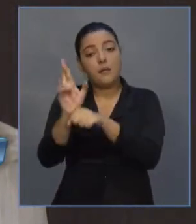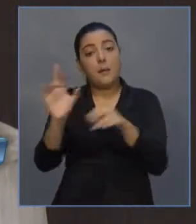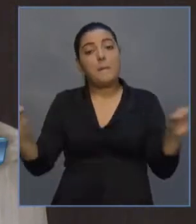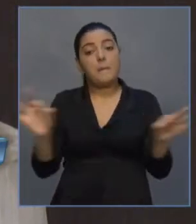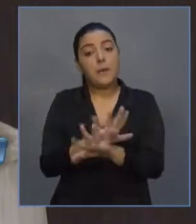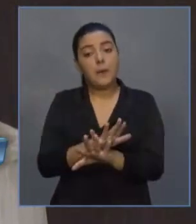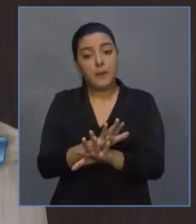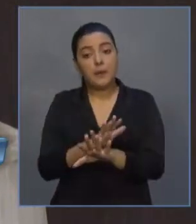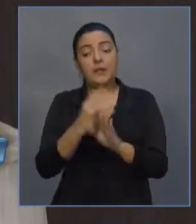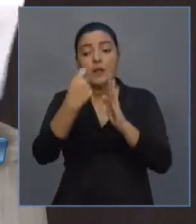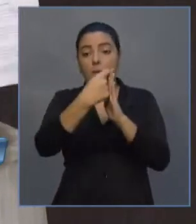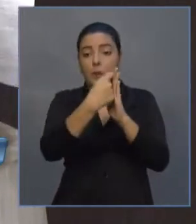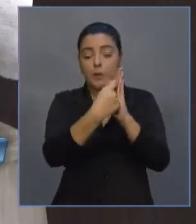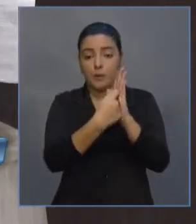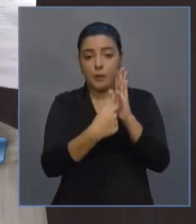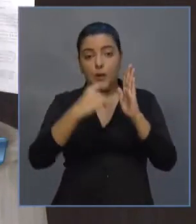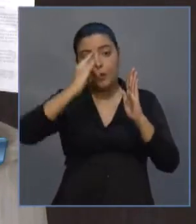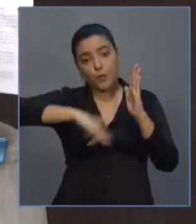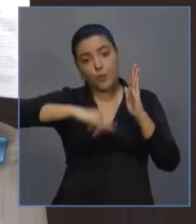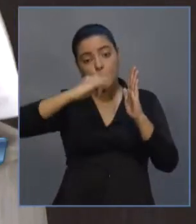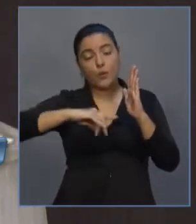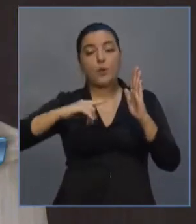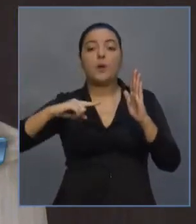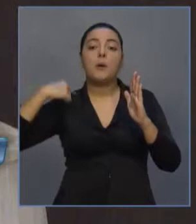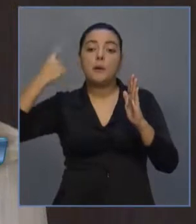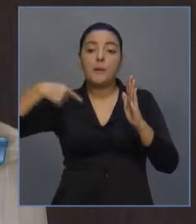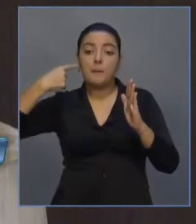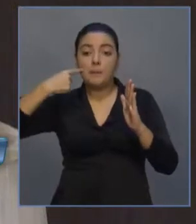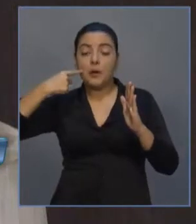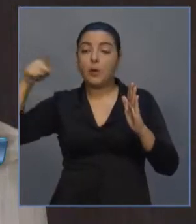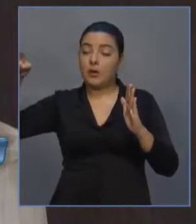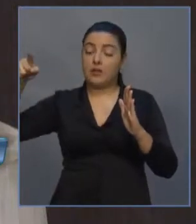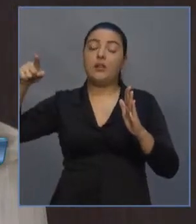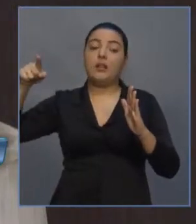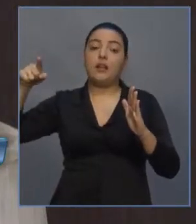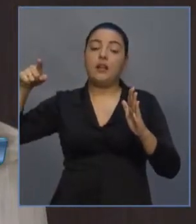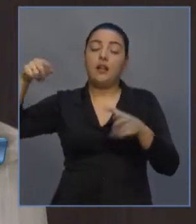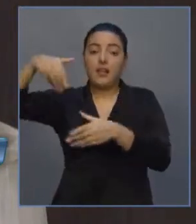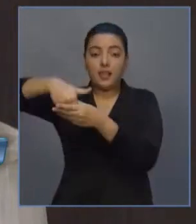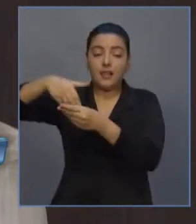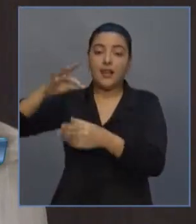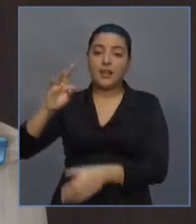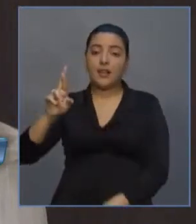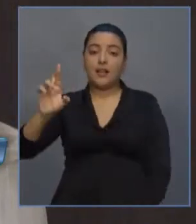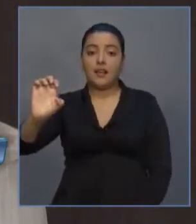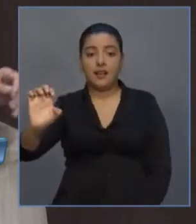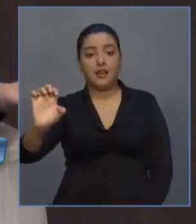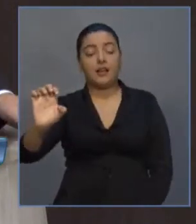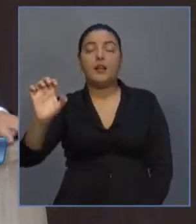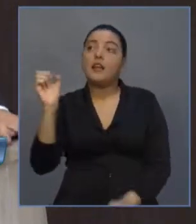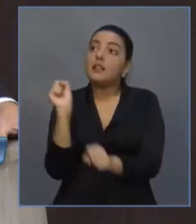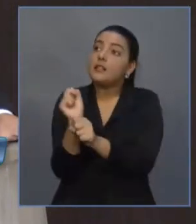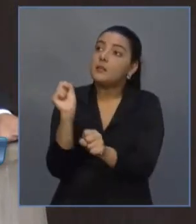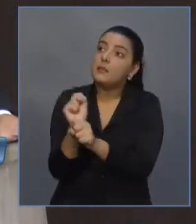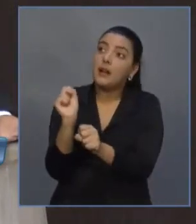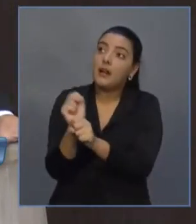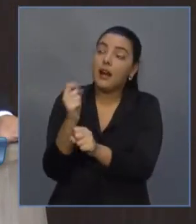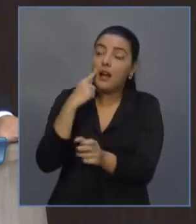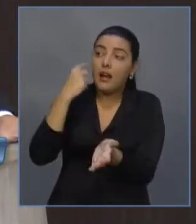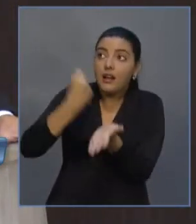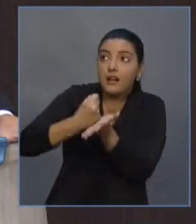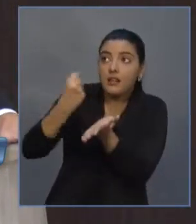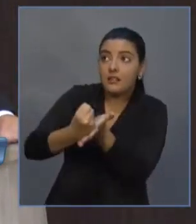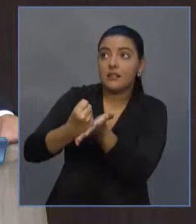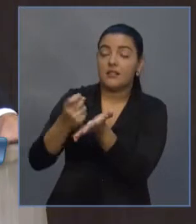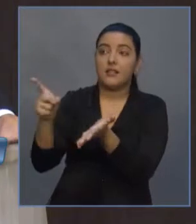pronta, a sua excelência, o procurador regional eleitoral, agora, esperamos que não tenhamos que protocolar, tendo em vista